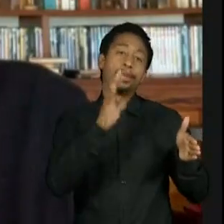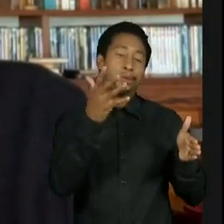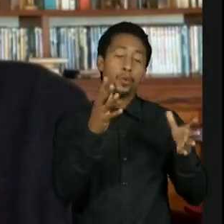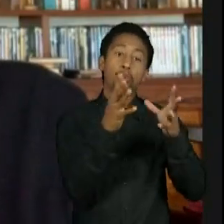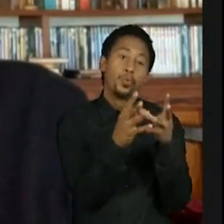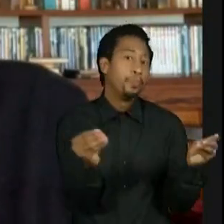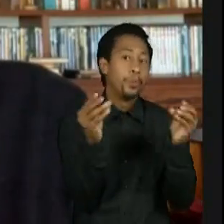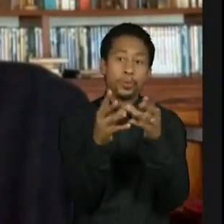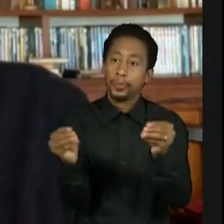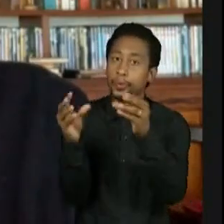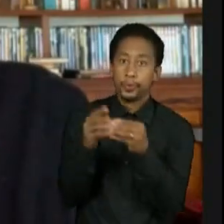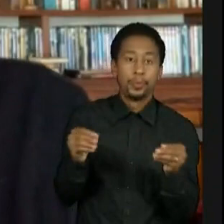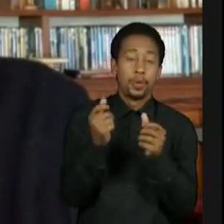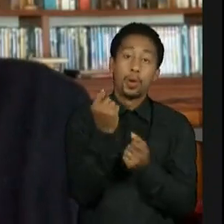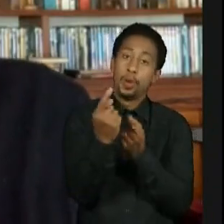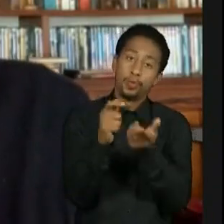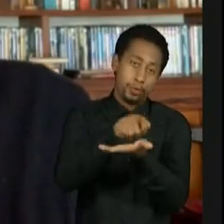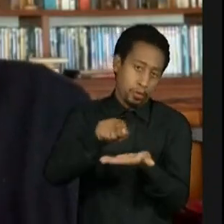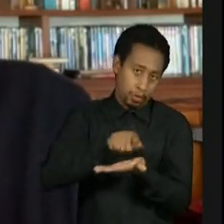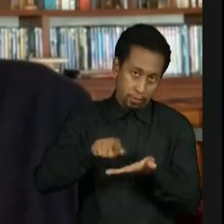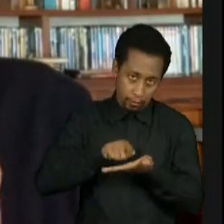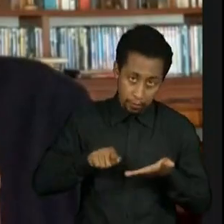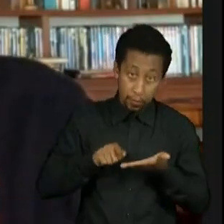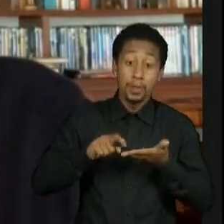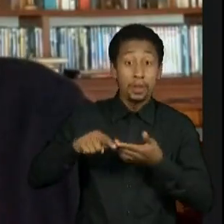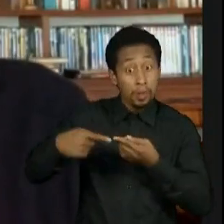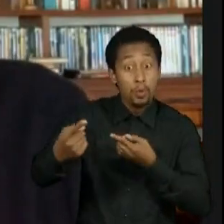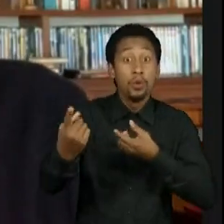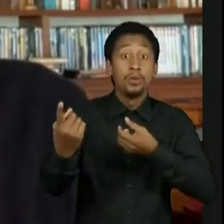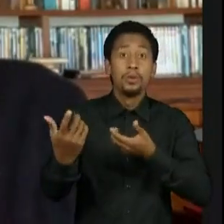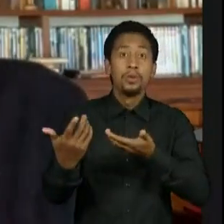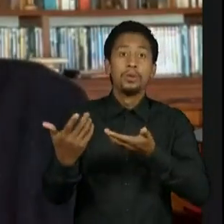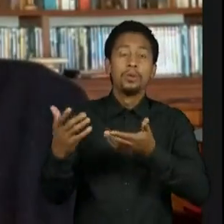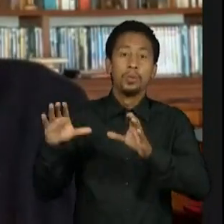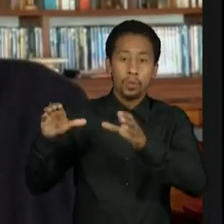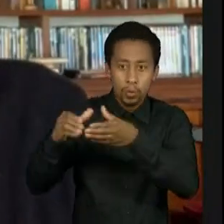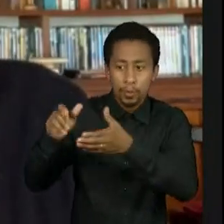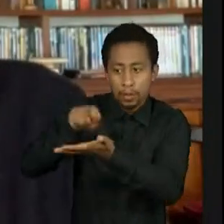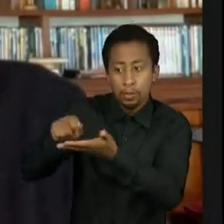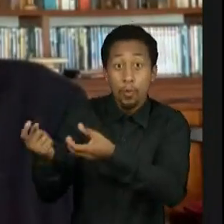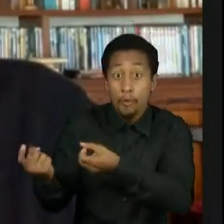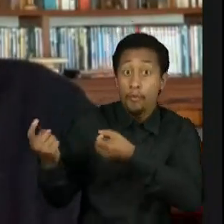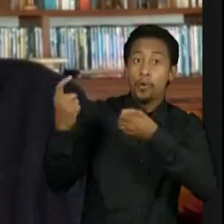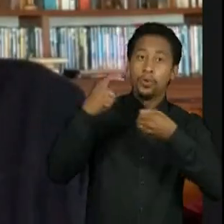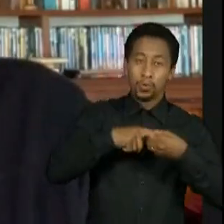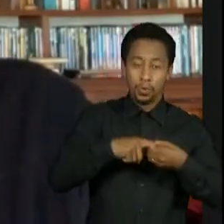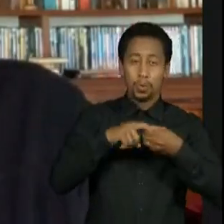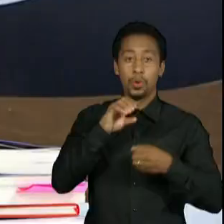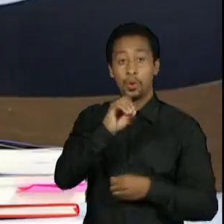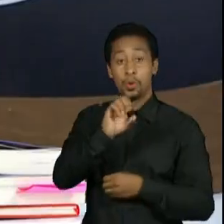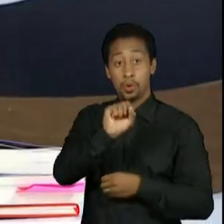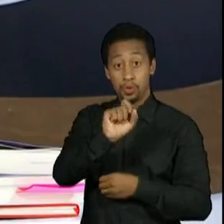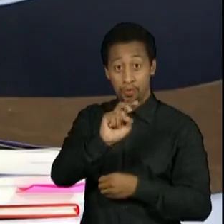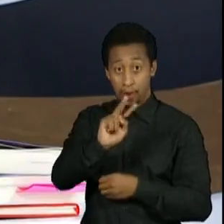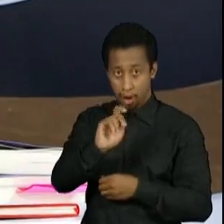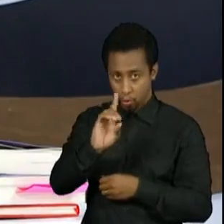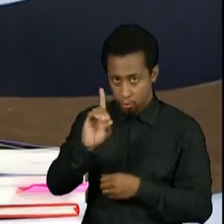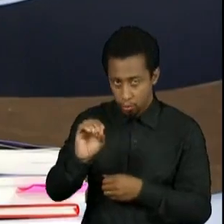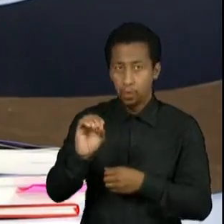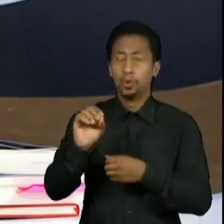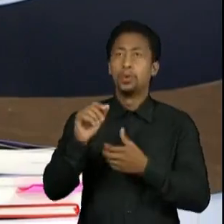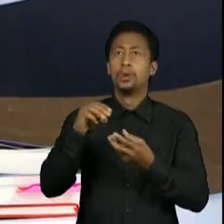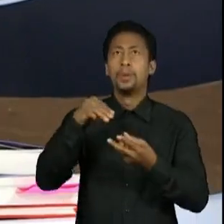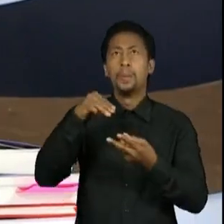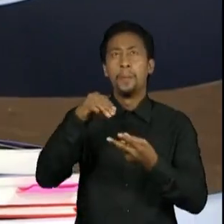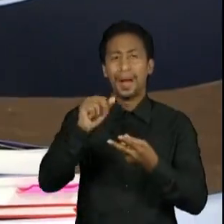voltaram com uma força impressionante. Parece que você pensa bem, só Oswaldo de Andrade e Mara de Andrade voltaram, os outros não voltaram,